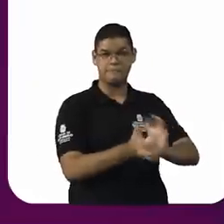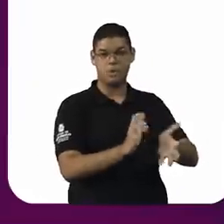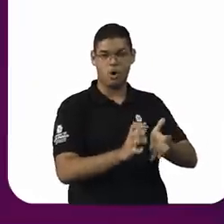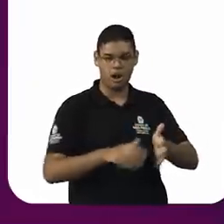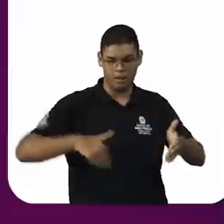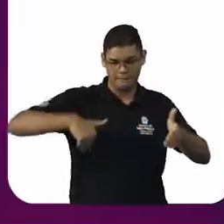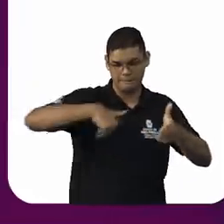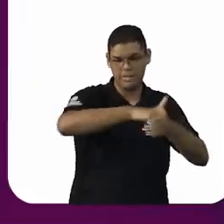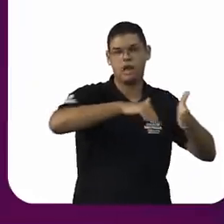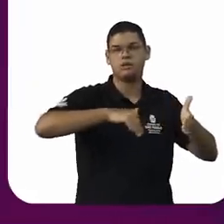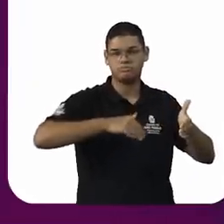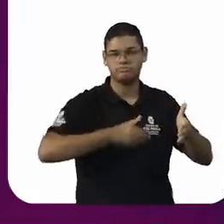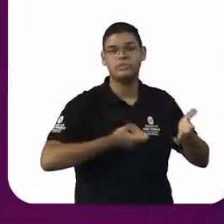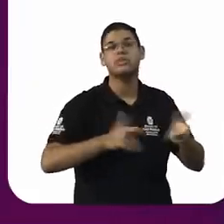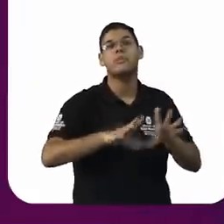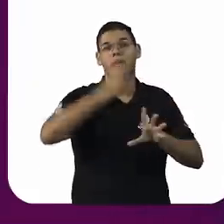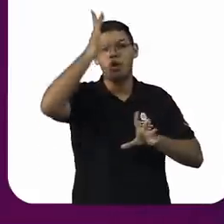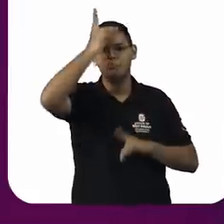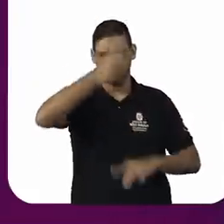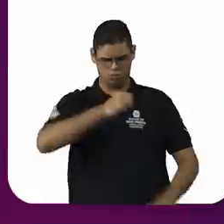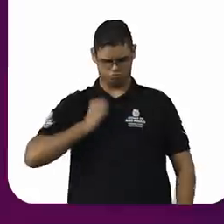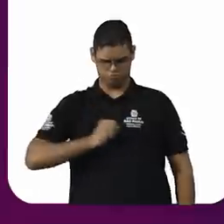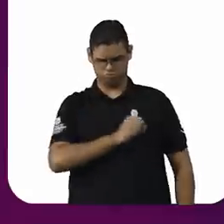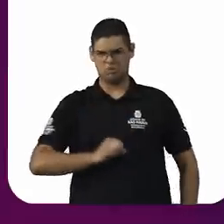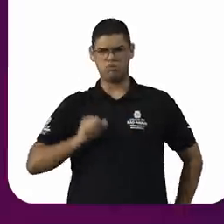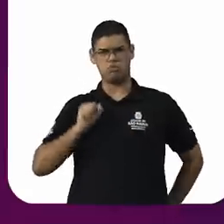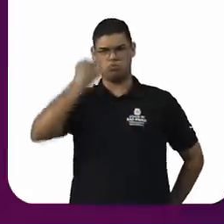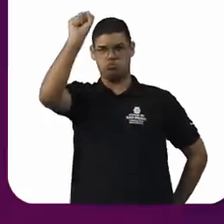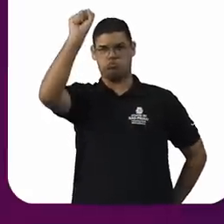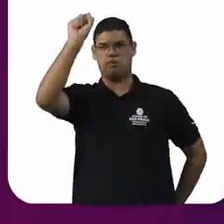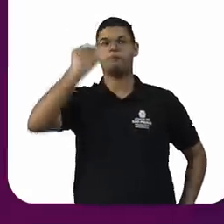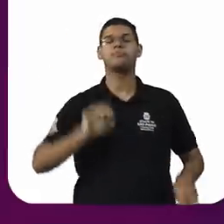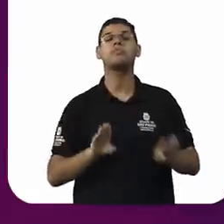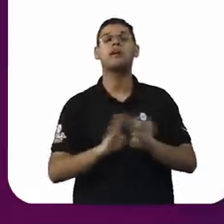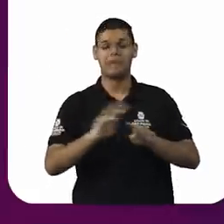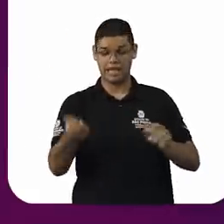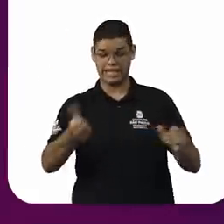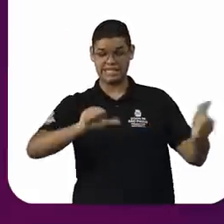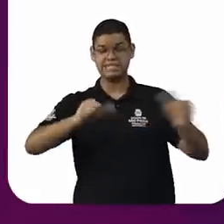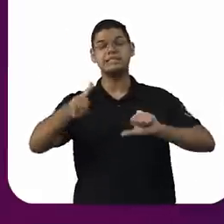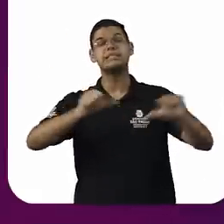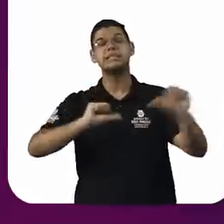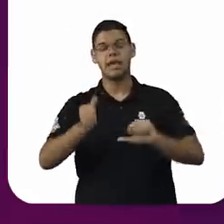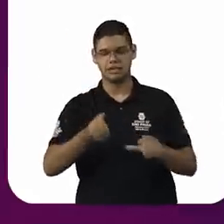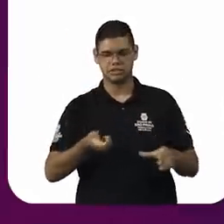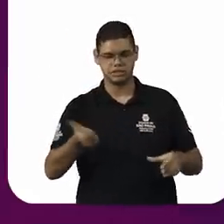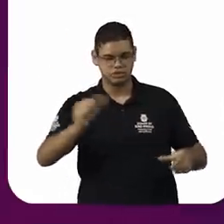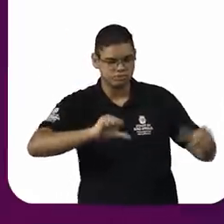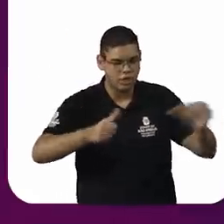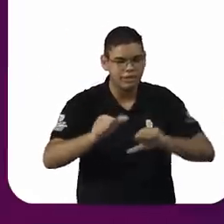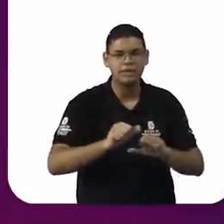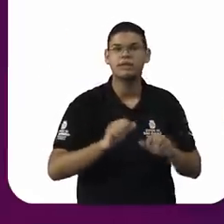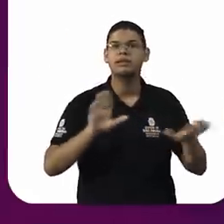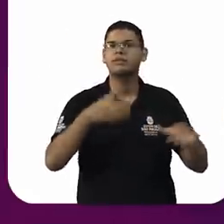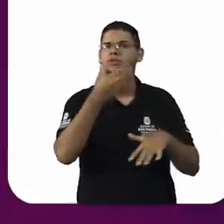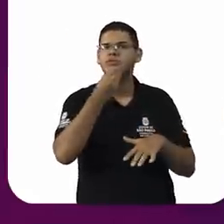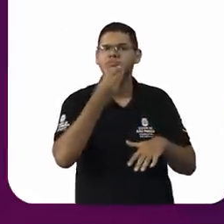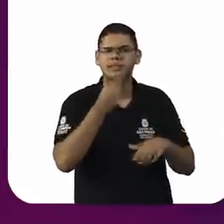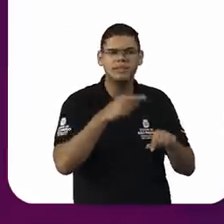ganham kits de ciência. Então, os meninos são estimulados a desbravar, a conhecer o mundo, a serem